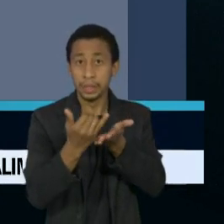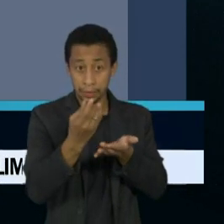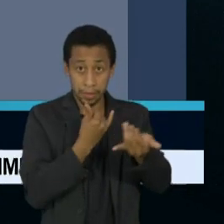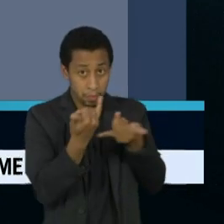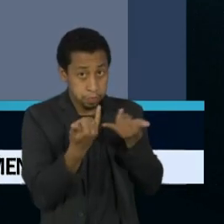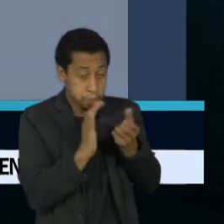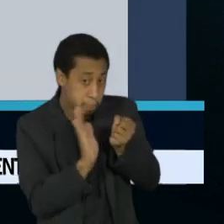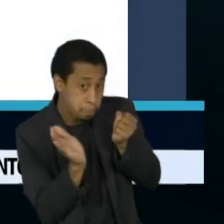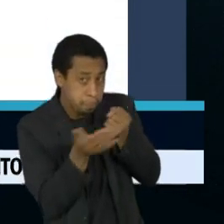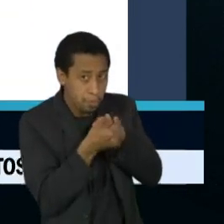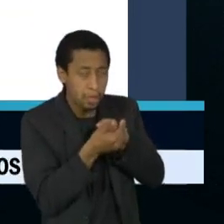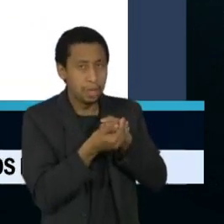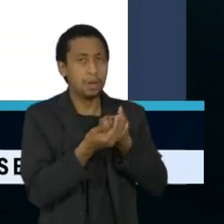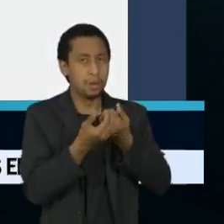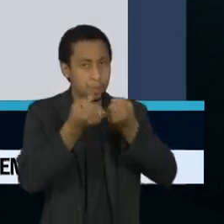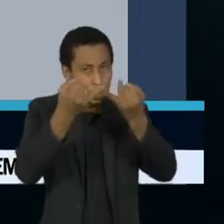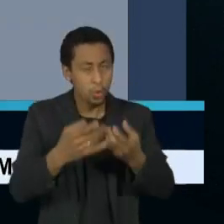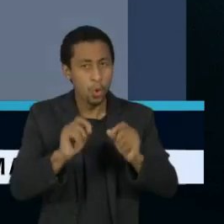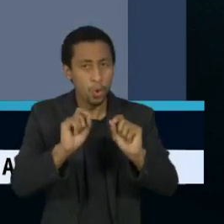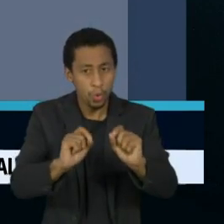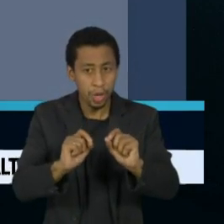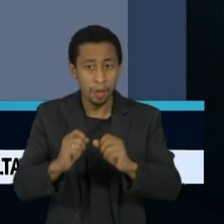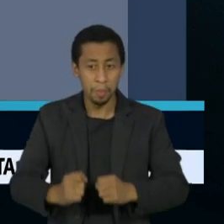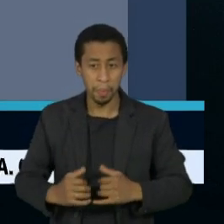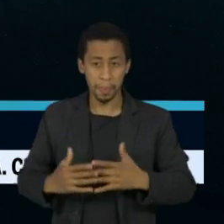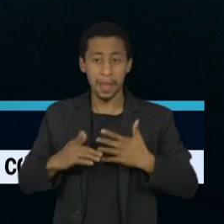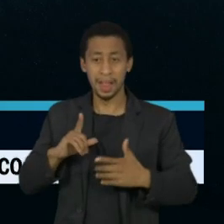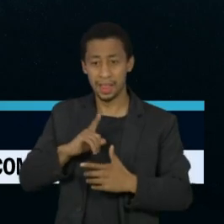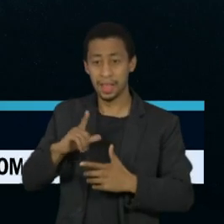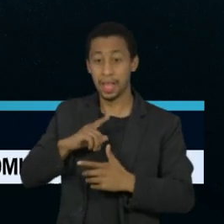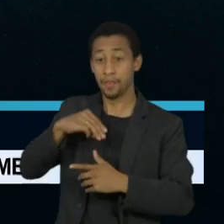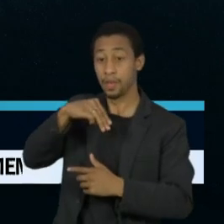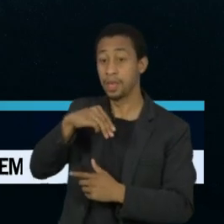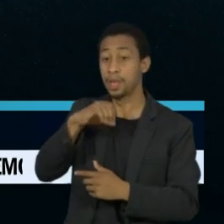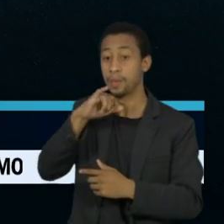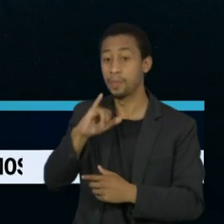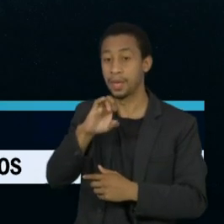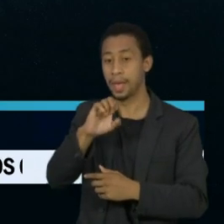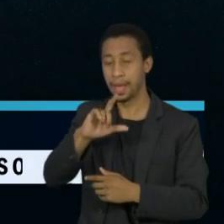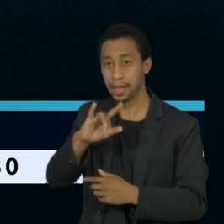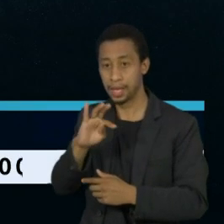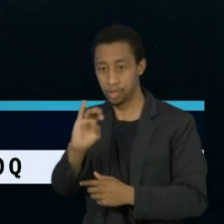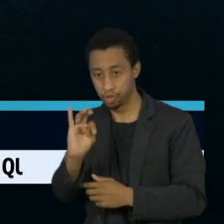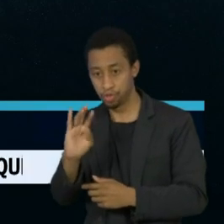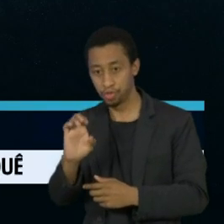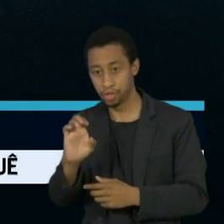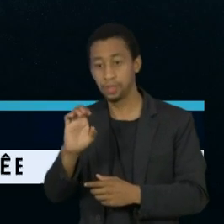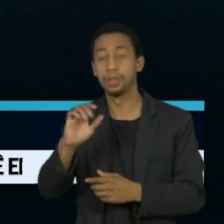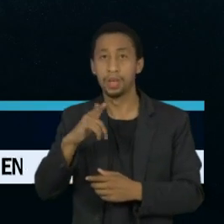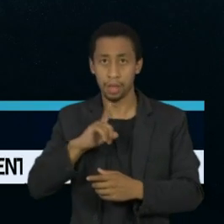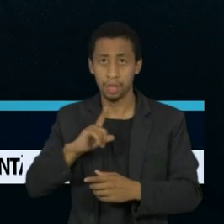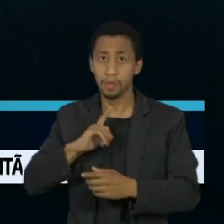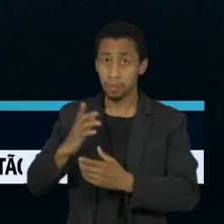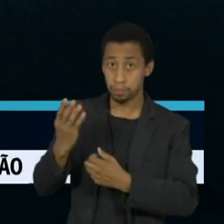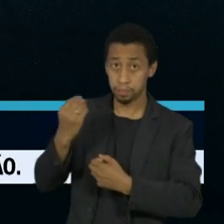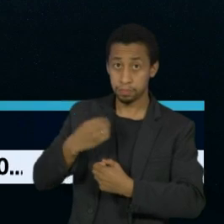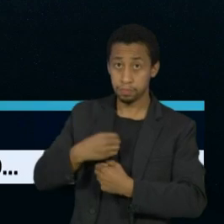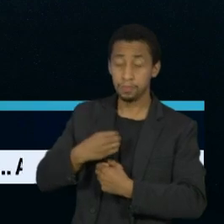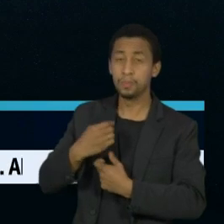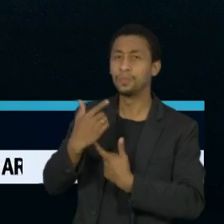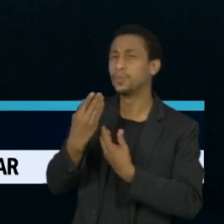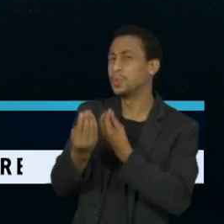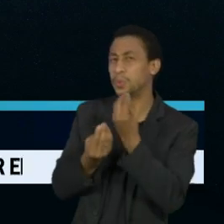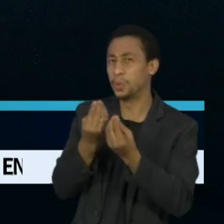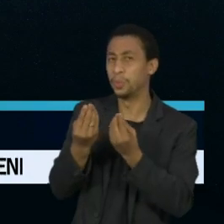a informação de que o paciente teve mielite transversa. Foi um excesso de zelo por parte